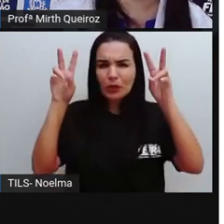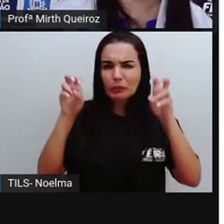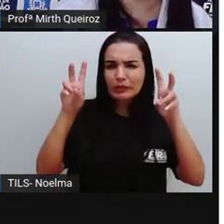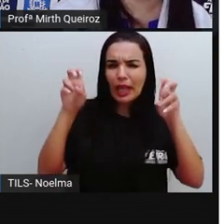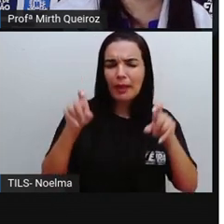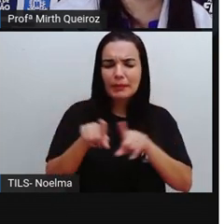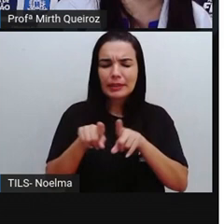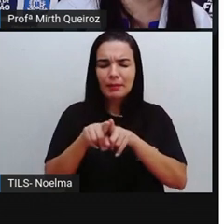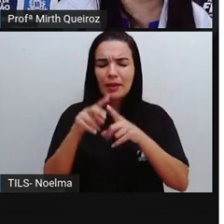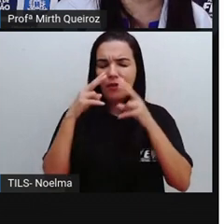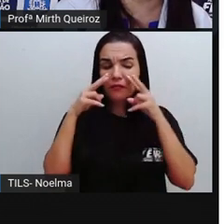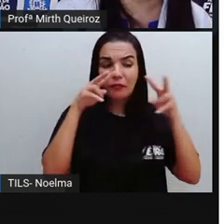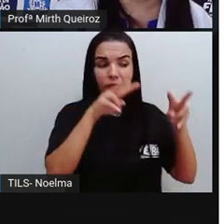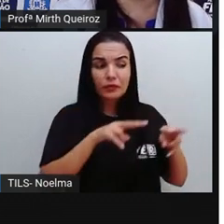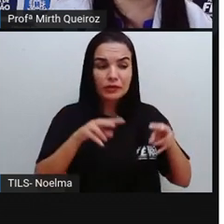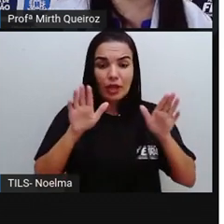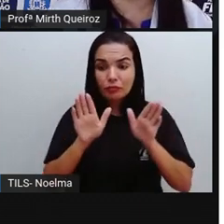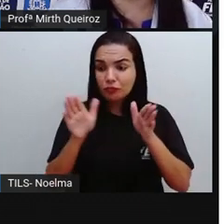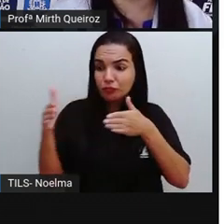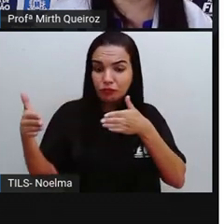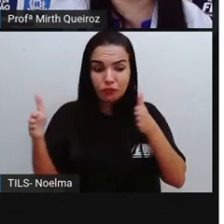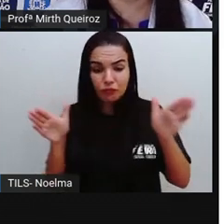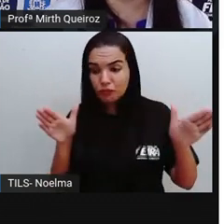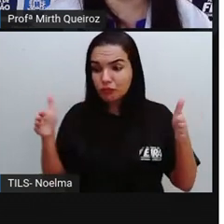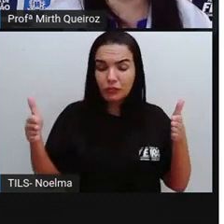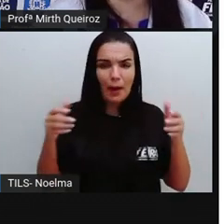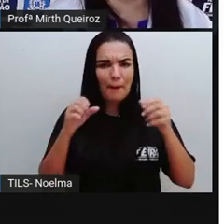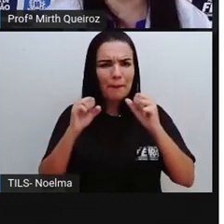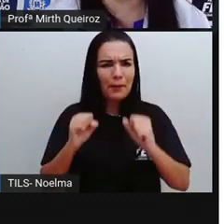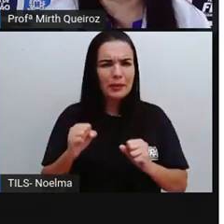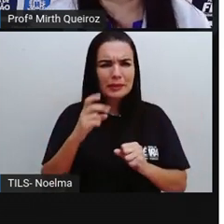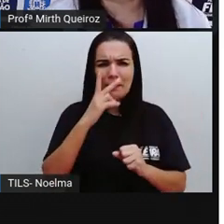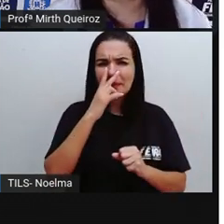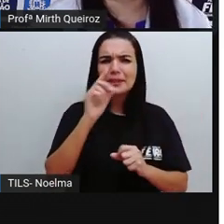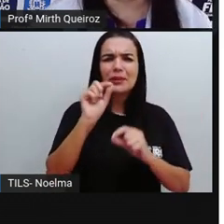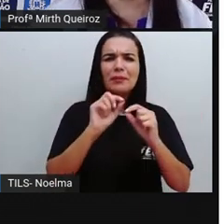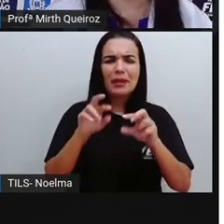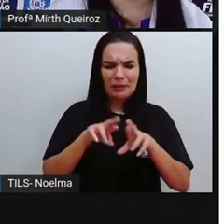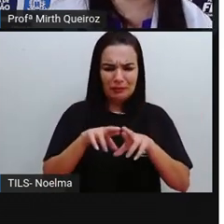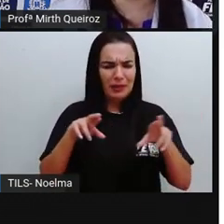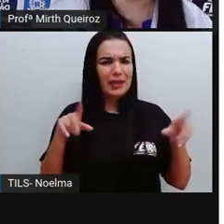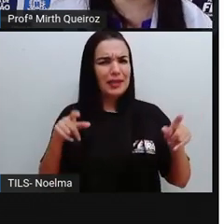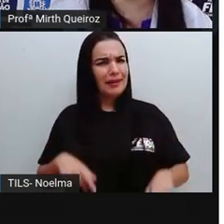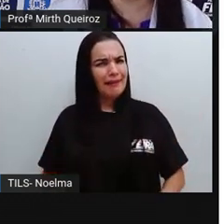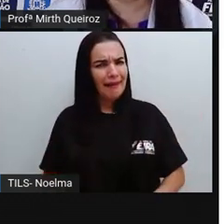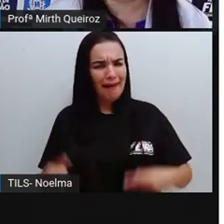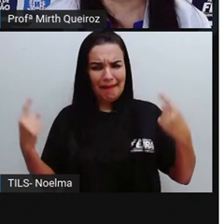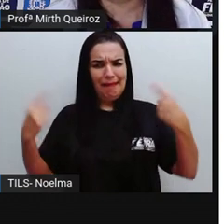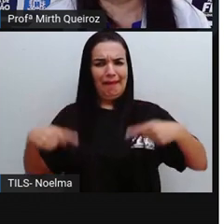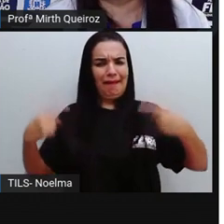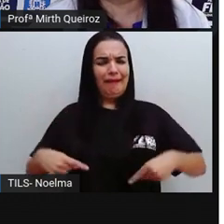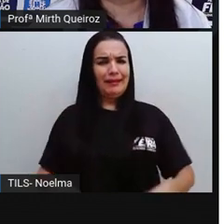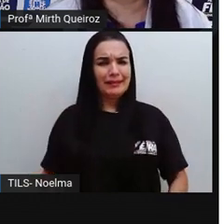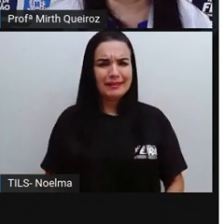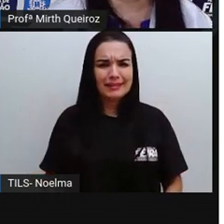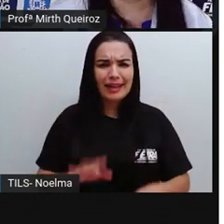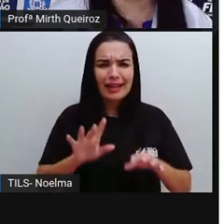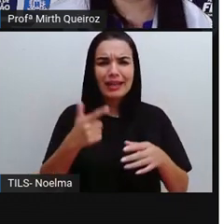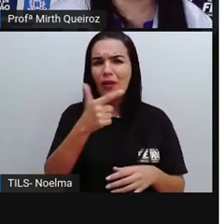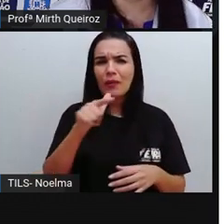vista de ângulos diferentes, podem parecer bem contraditórias. Aqui nós temos uma outra situação.